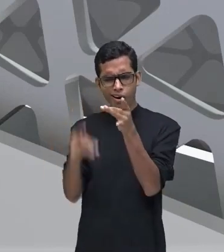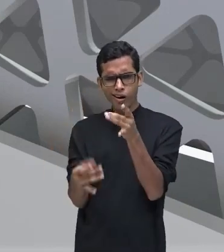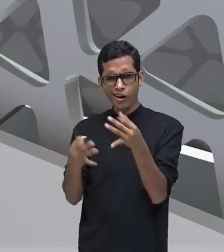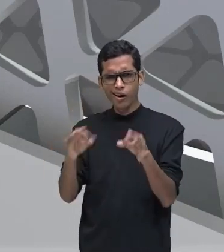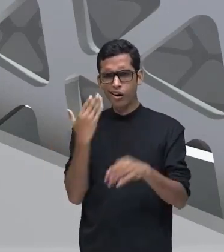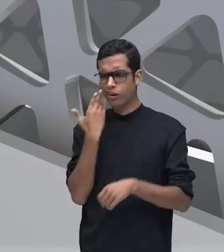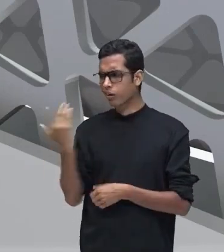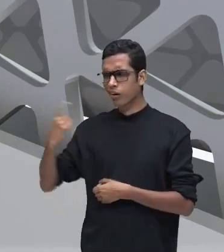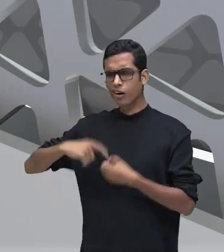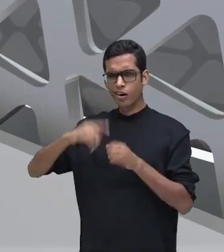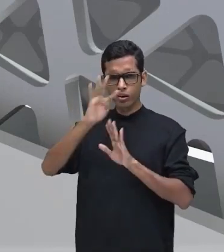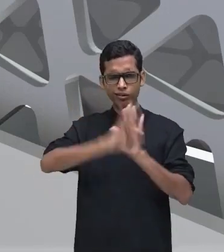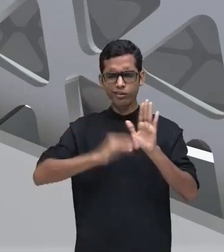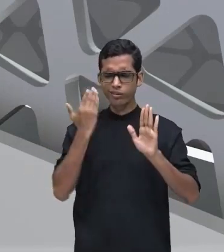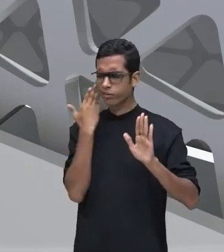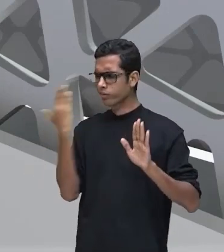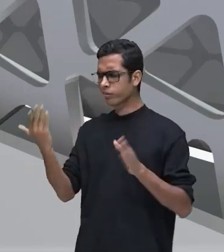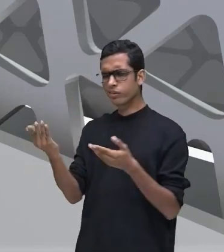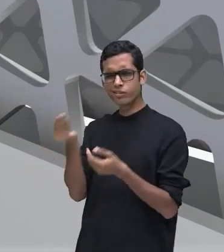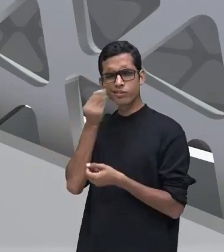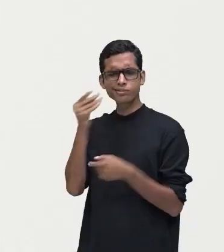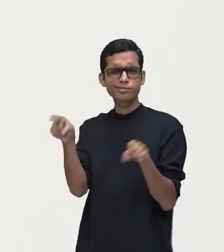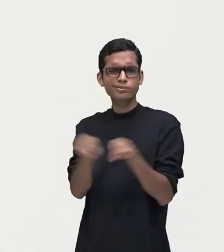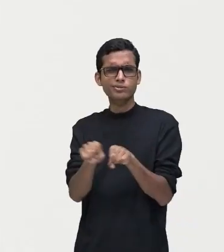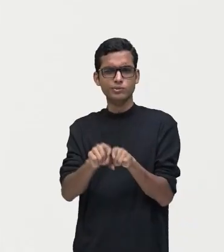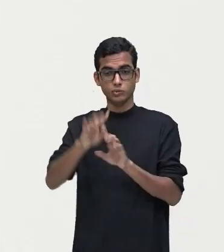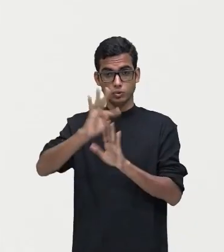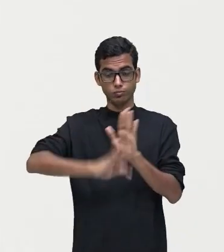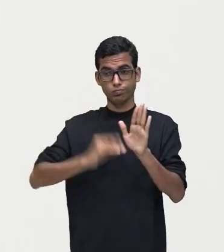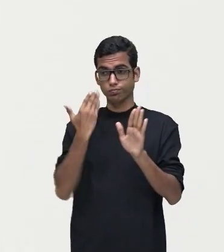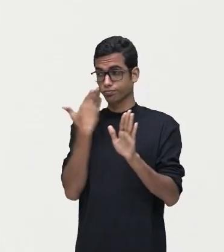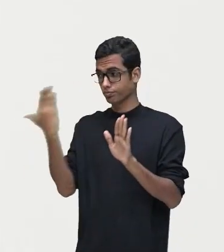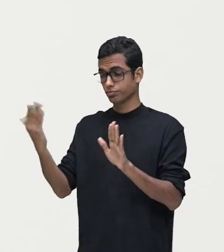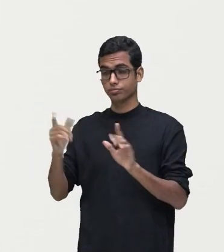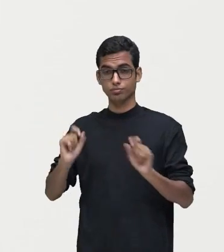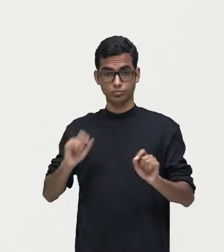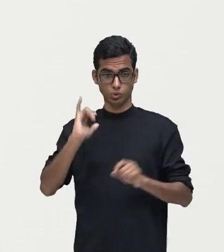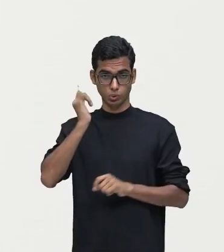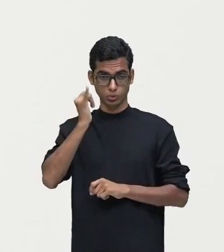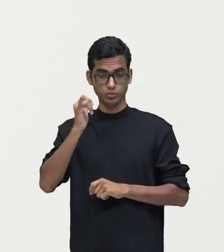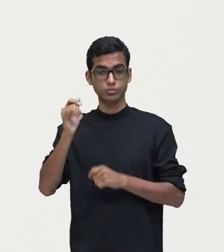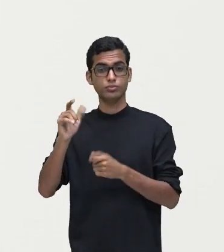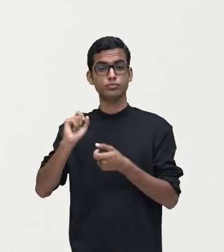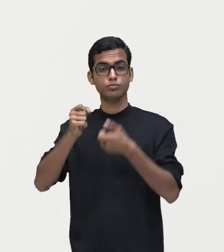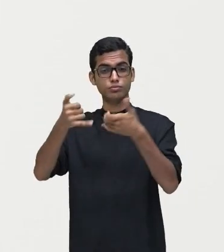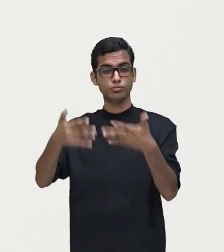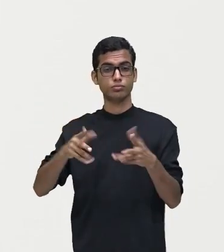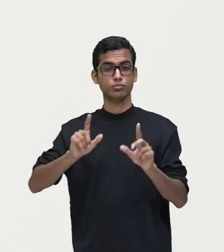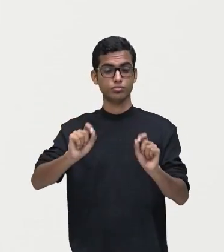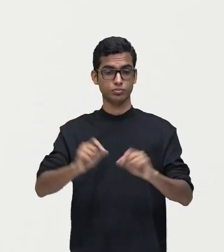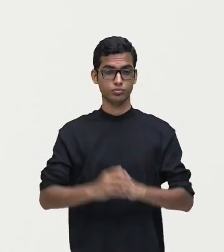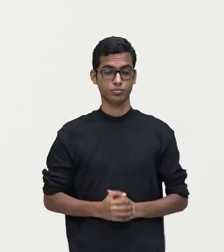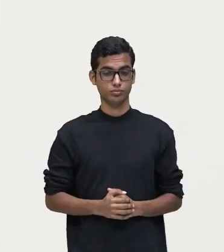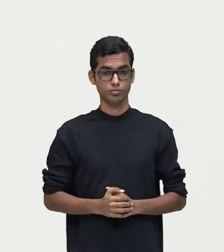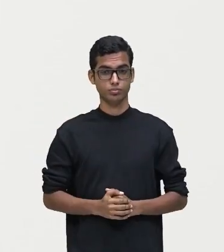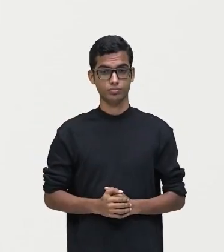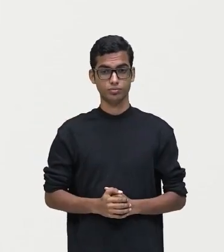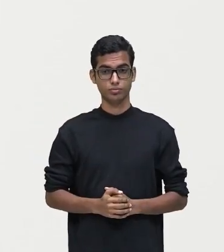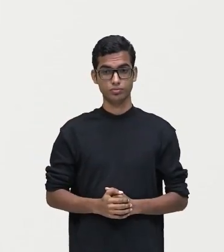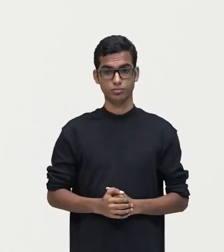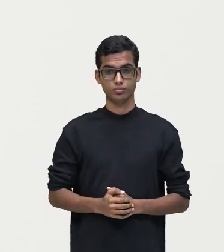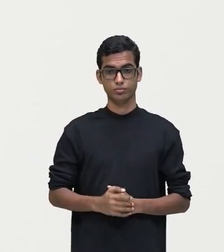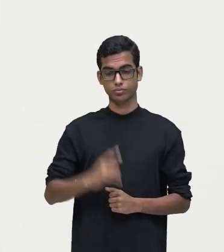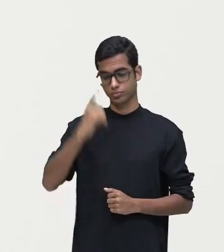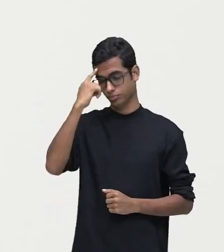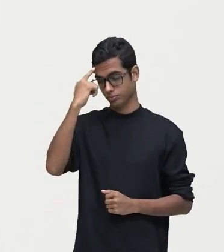Vamos voltar ao texto? Observem também que no nosso texto, o narrador vai afirmar, além, olha só, mais negros que a asa da